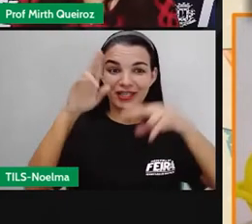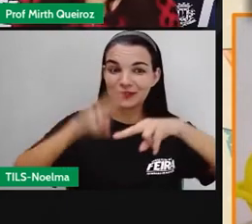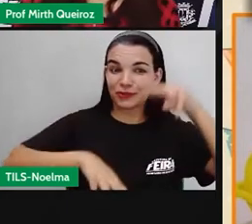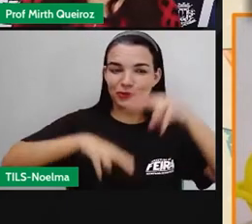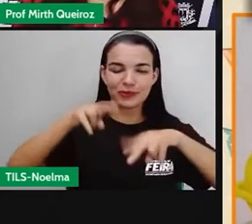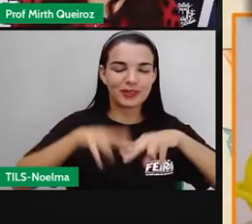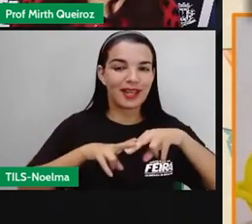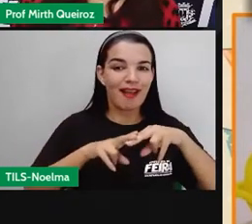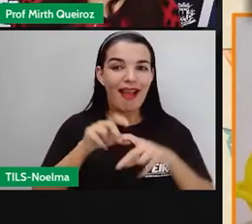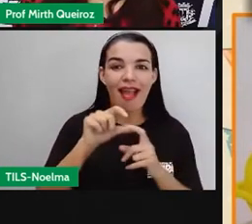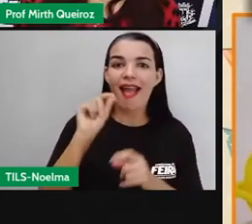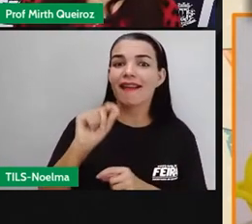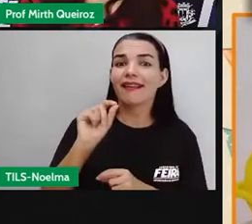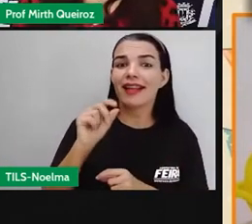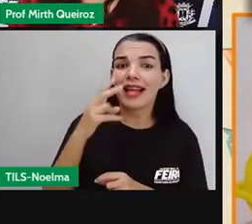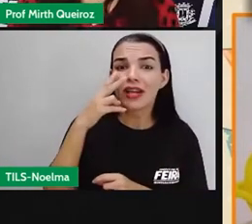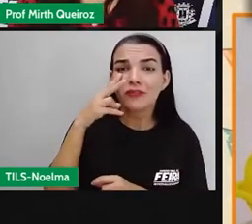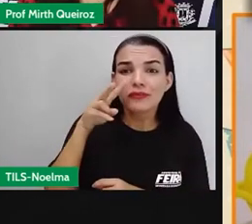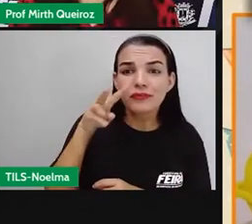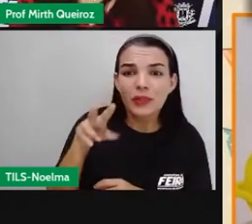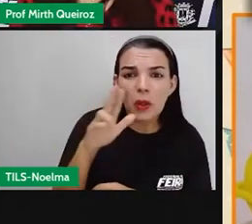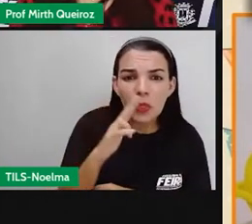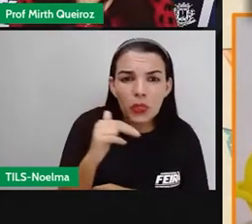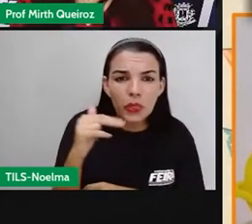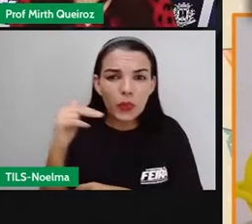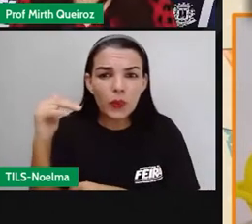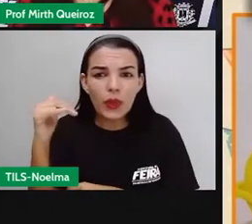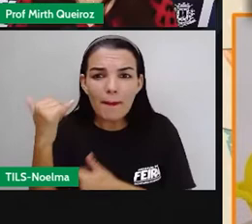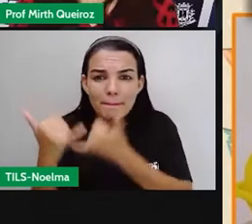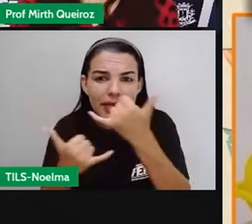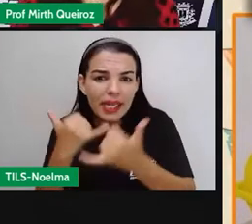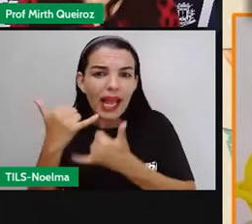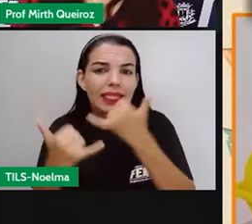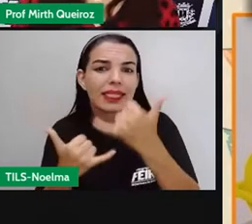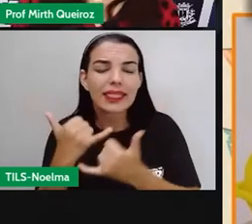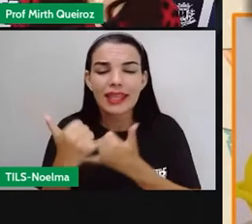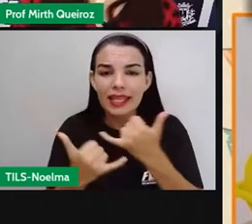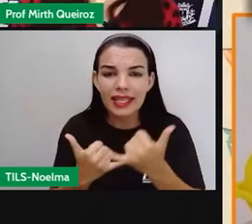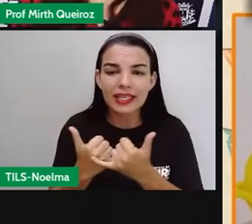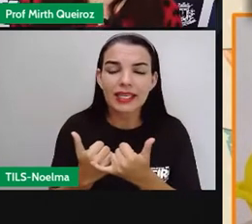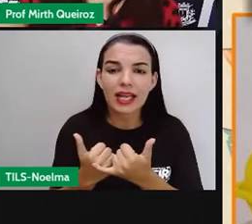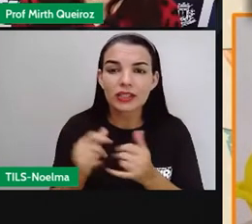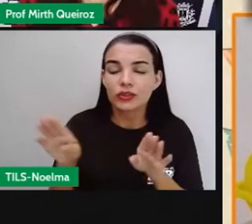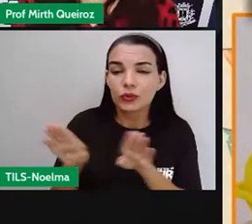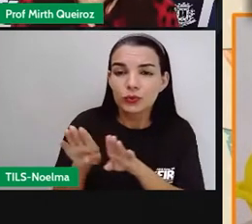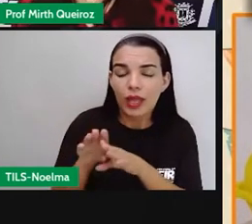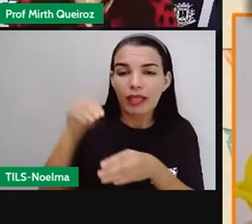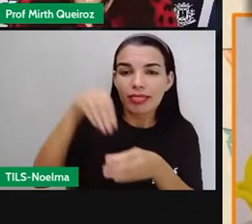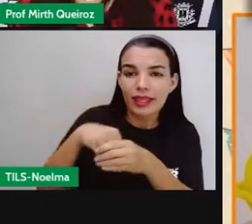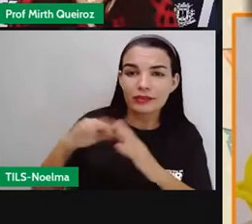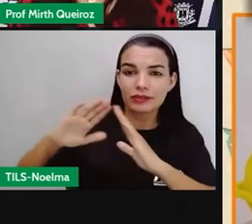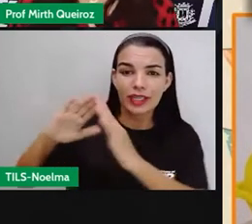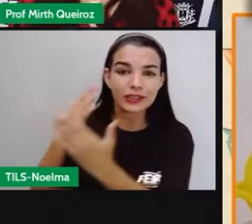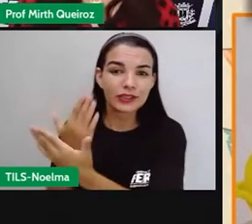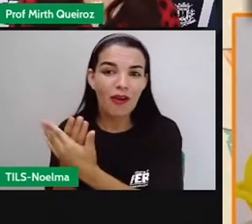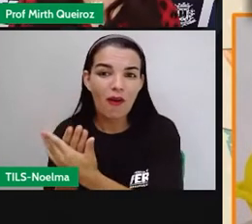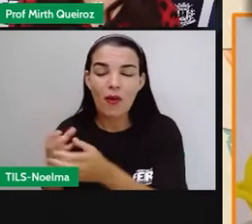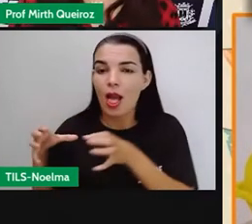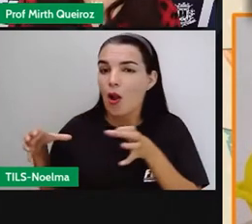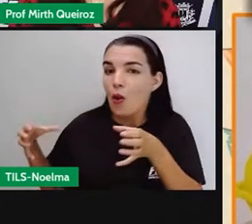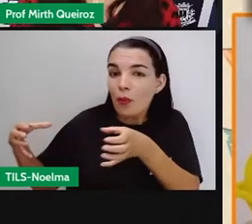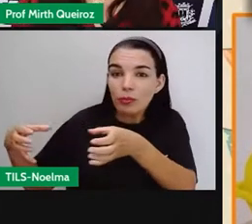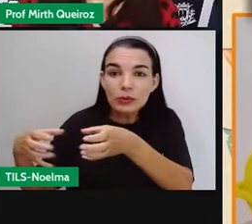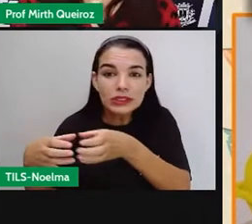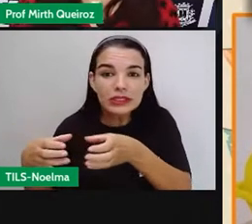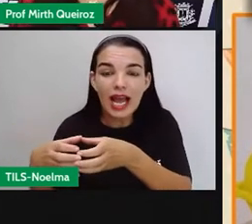Quem nunca viu jogos e brincadeiras dentro de festas juninas, tanto nas festas das escolas, quanto nas festas das comunidades